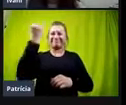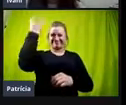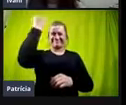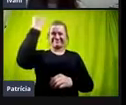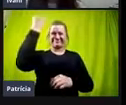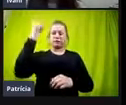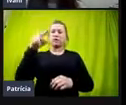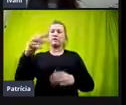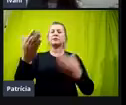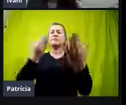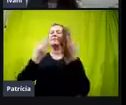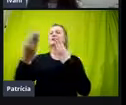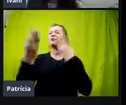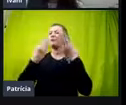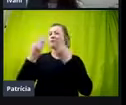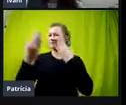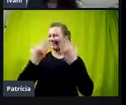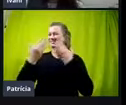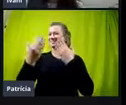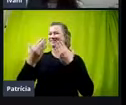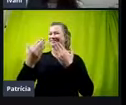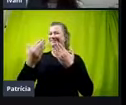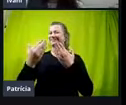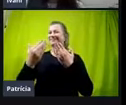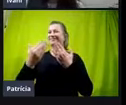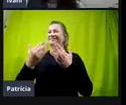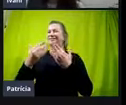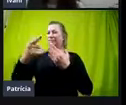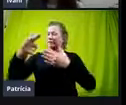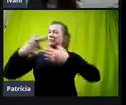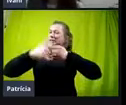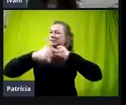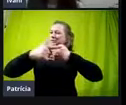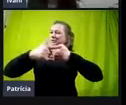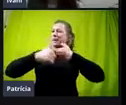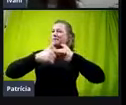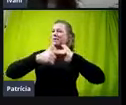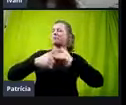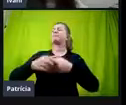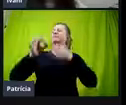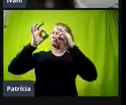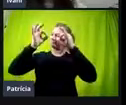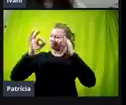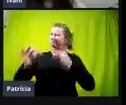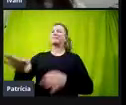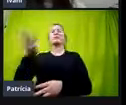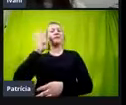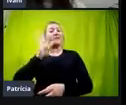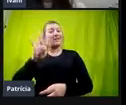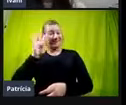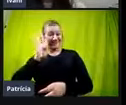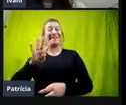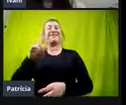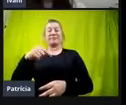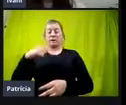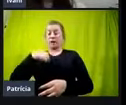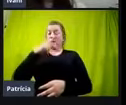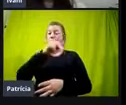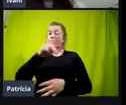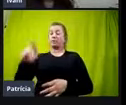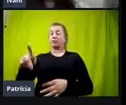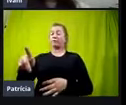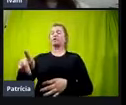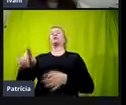psicóloga e faz esse papel de uma forma muito legal, eu, professora de educação